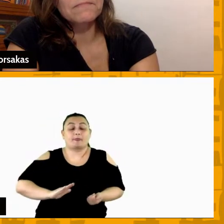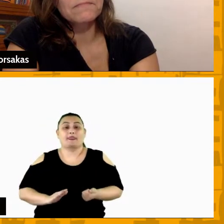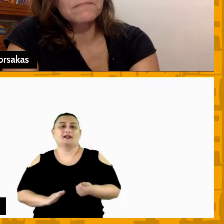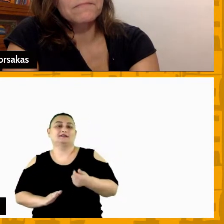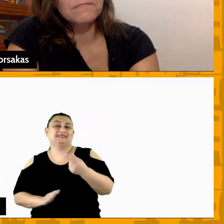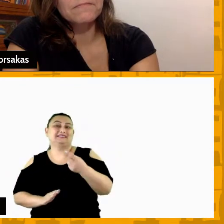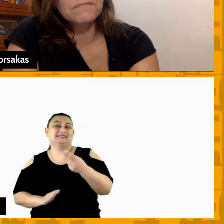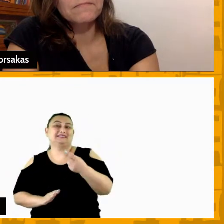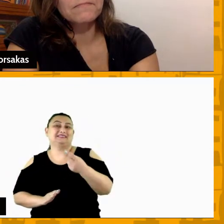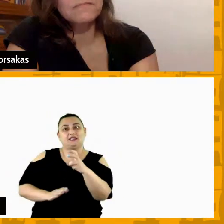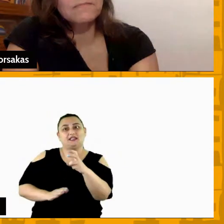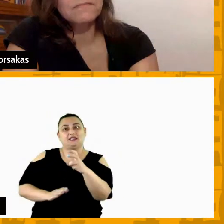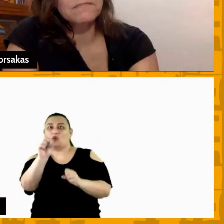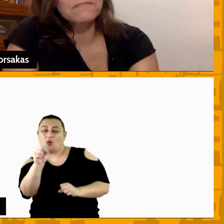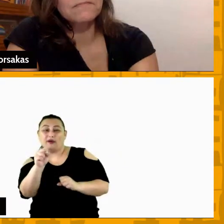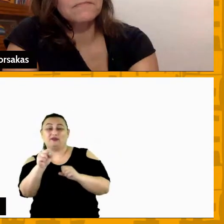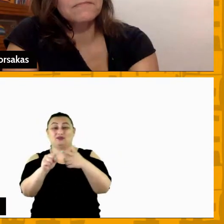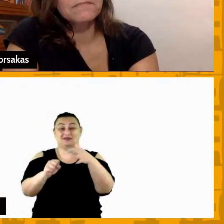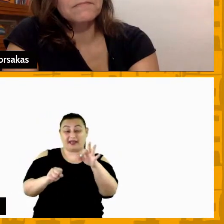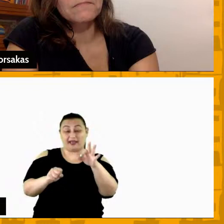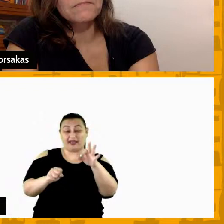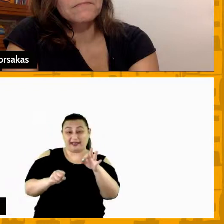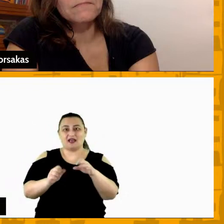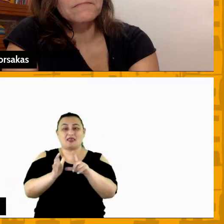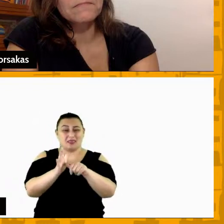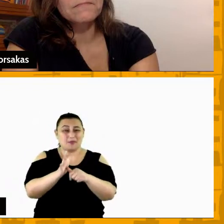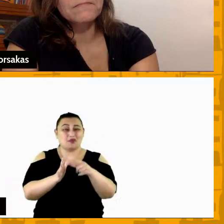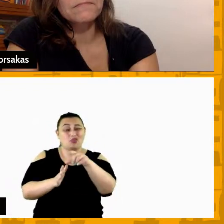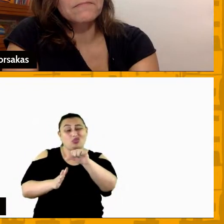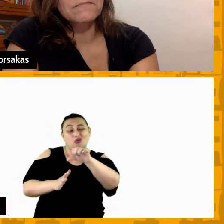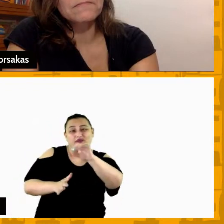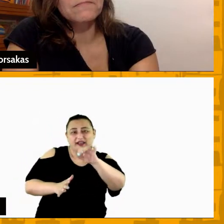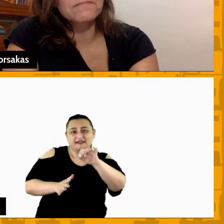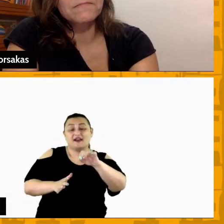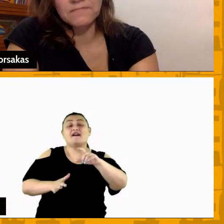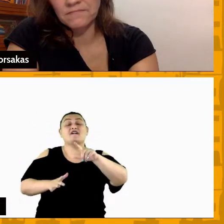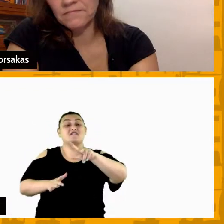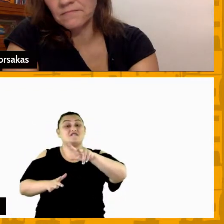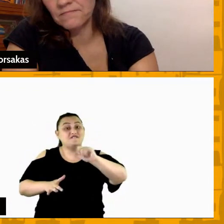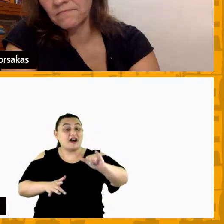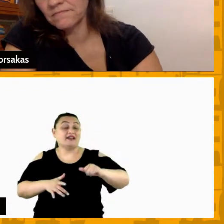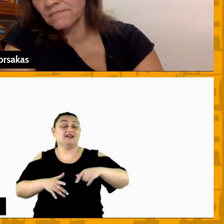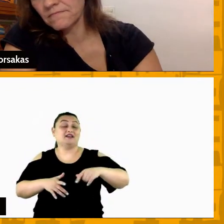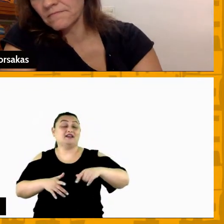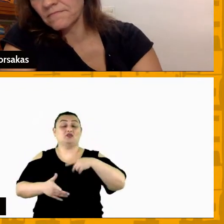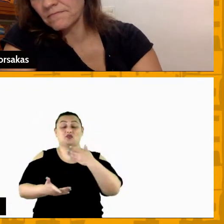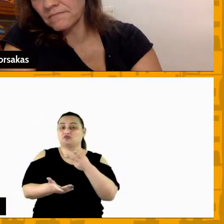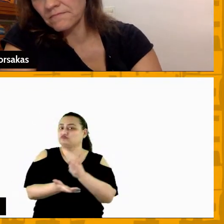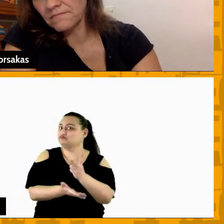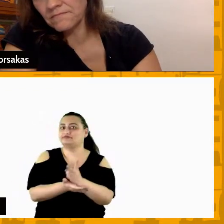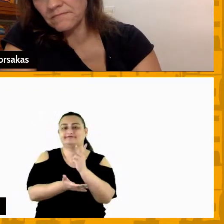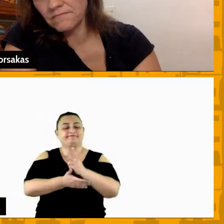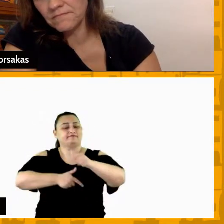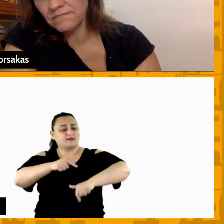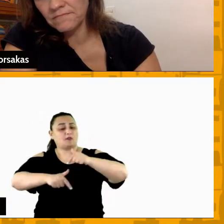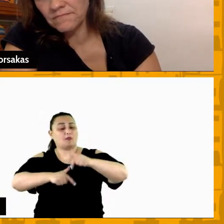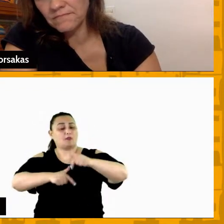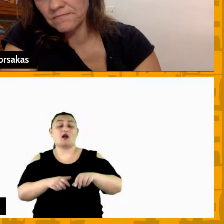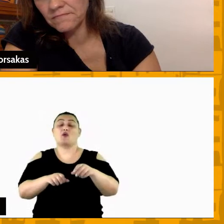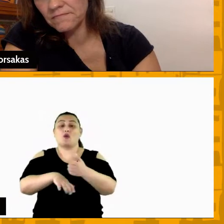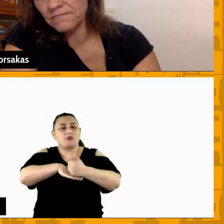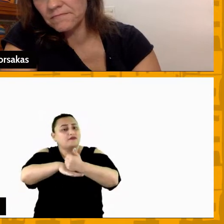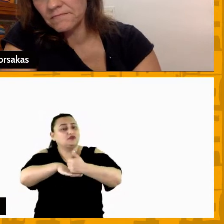estar levando os aprendizados do esporte para a vida deles seja para quem vai ser dentista médico contador